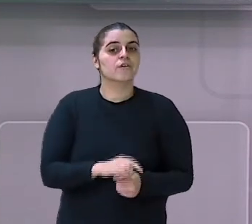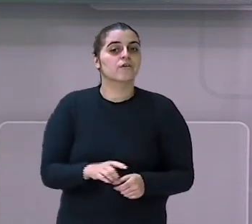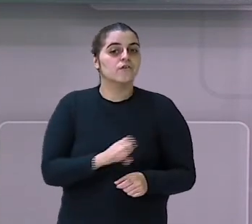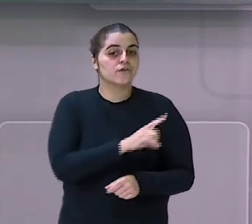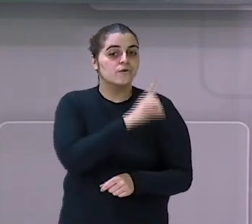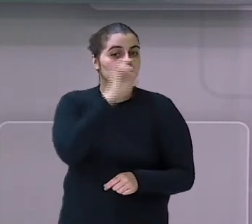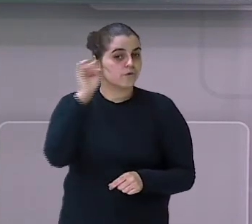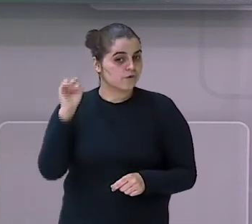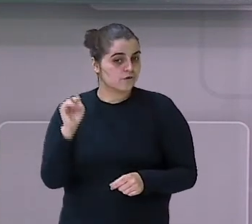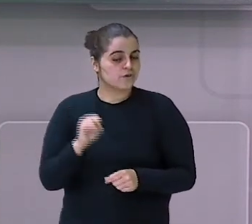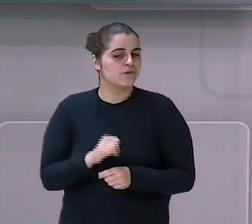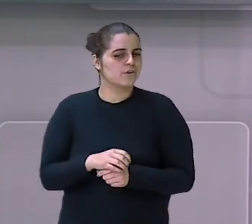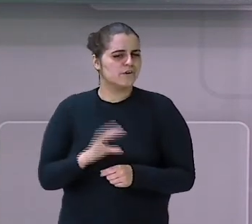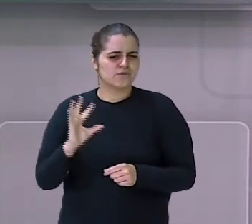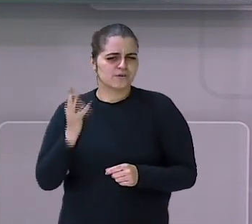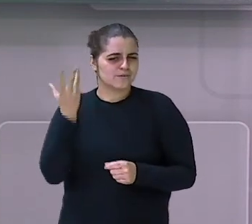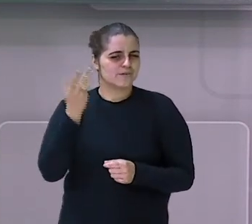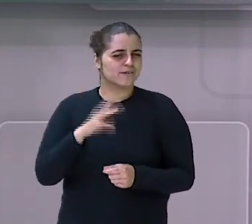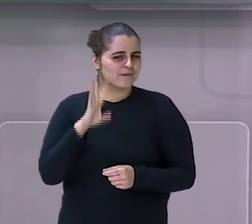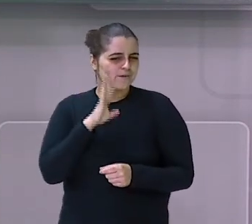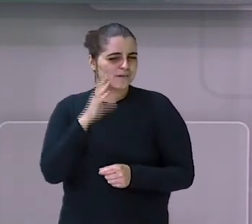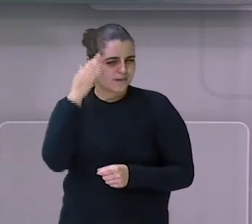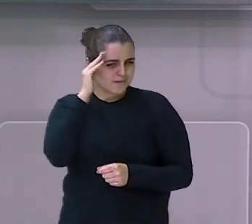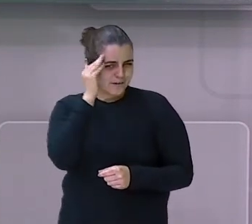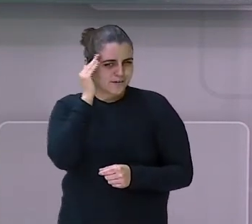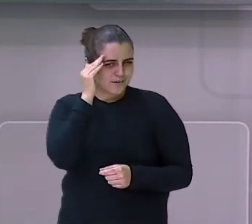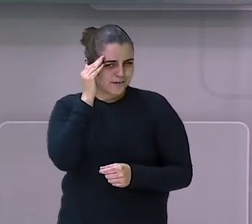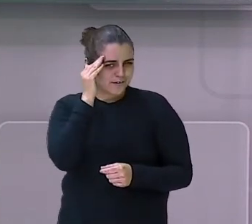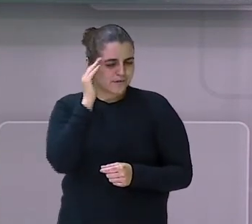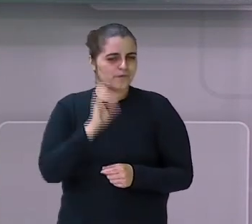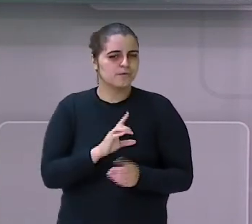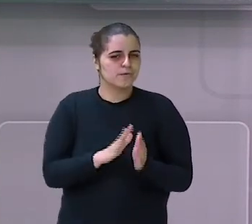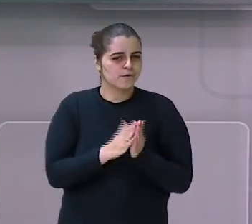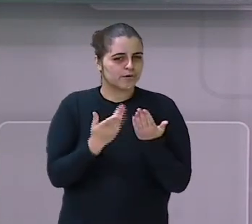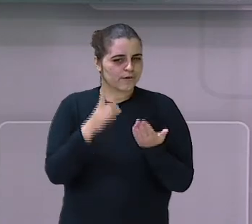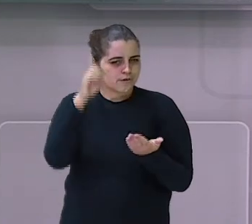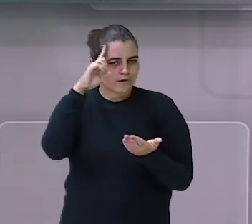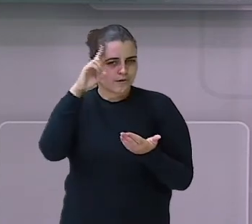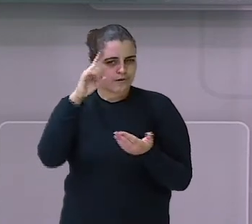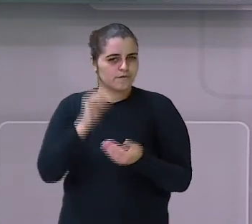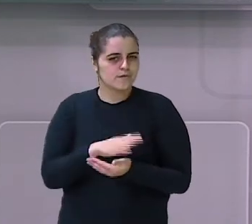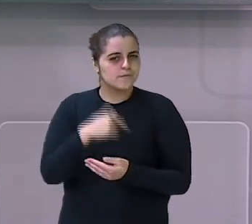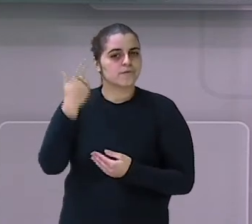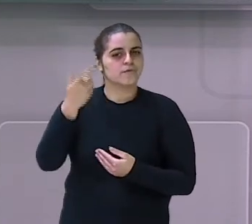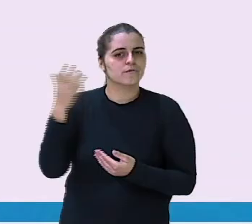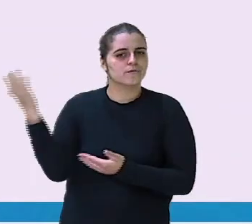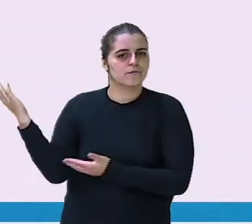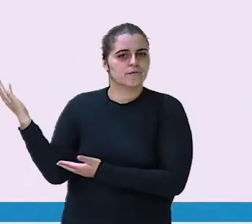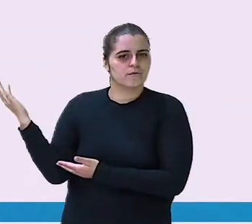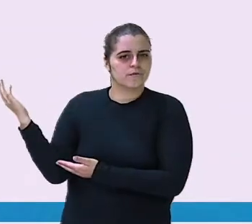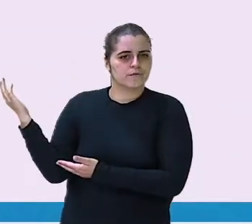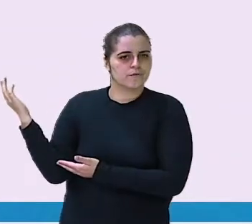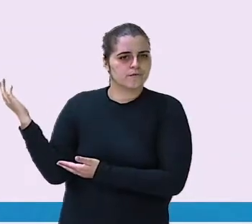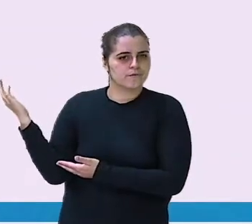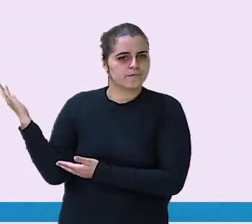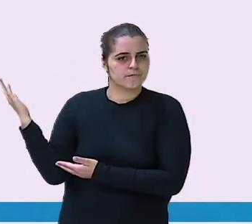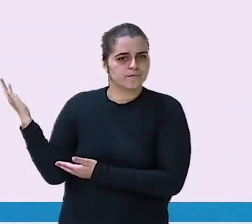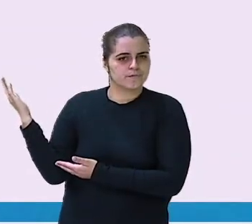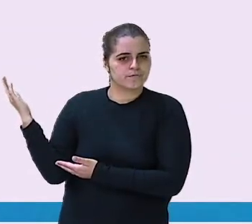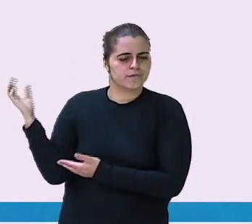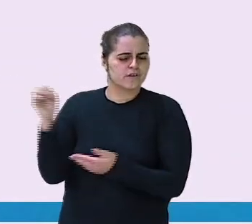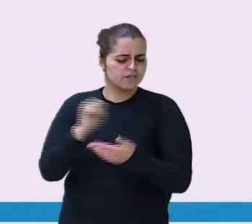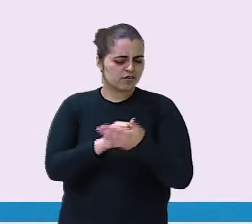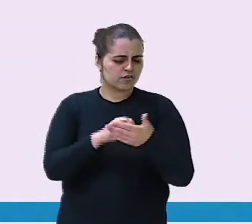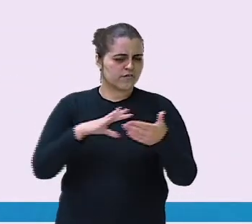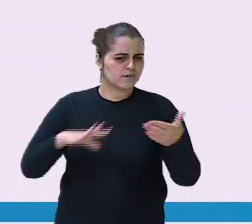feito naquele dia. Certo? Tá dando pra vocês entenderem o que que seria um diário? Então, vamos continuar. E aqui, essa